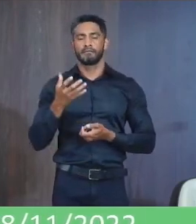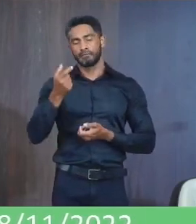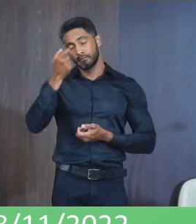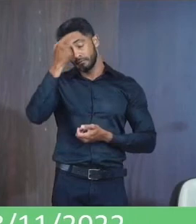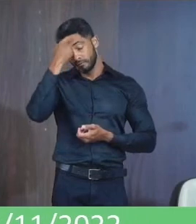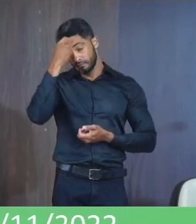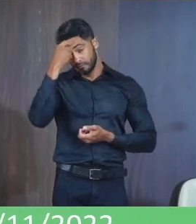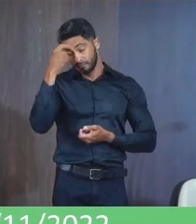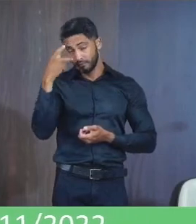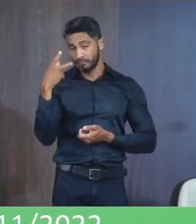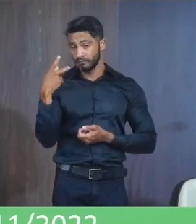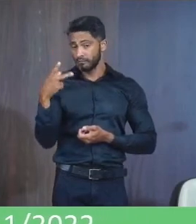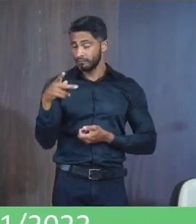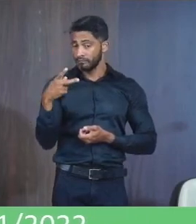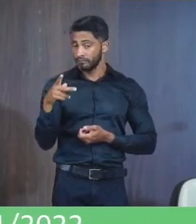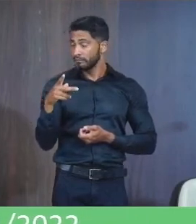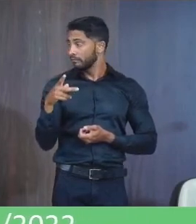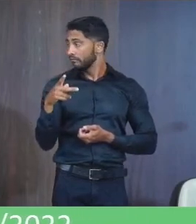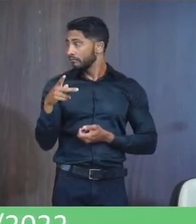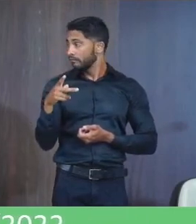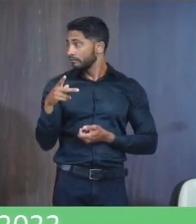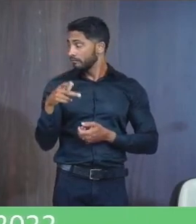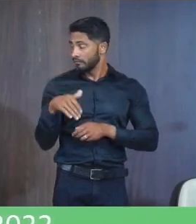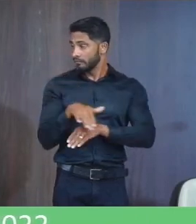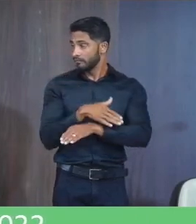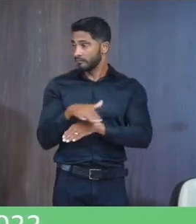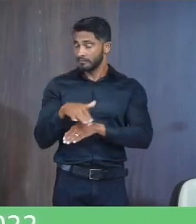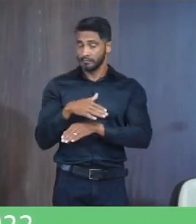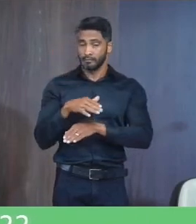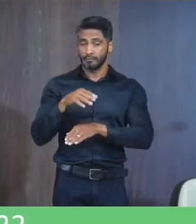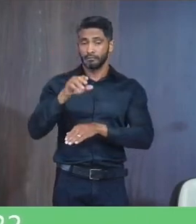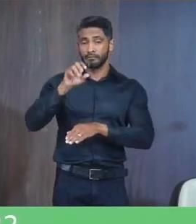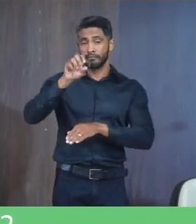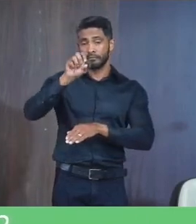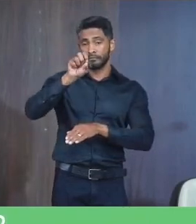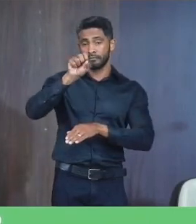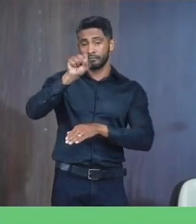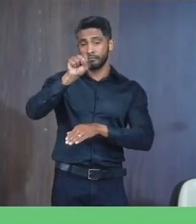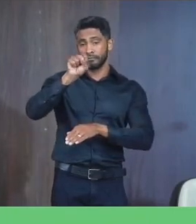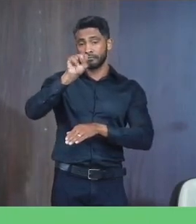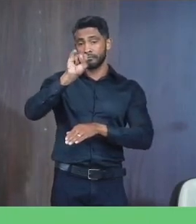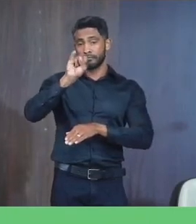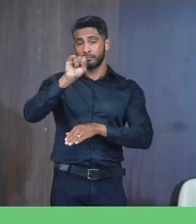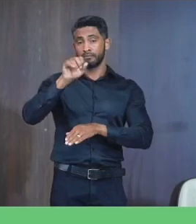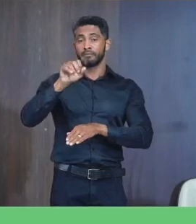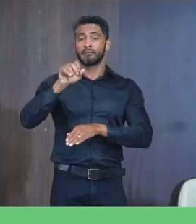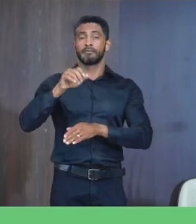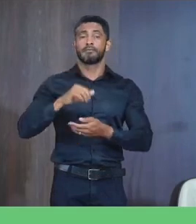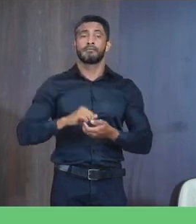seja dada Ciência No endereço Ruas Em Batista 42 Jardim Imperial